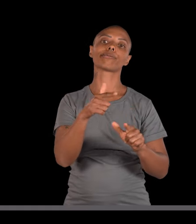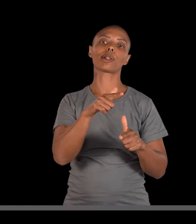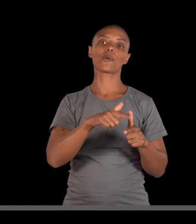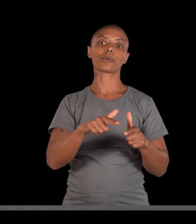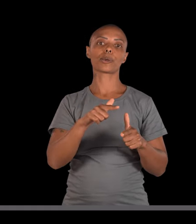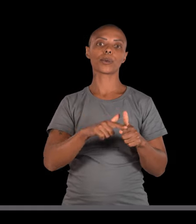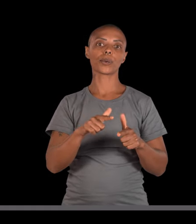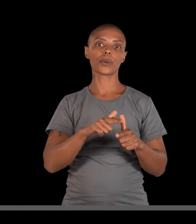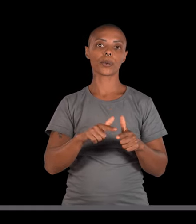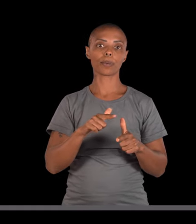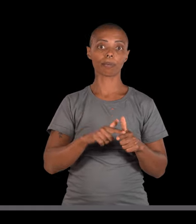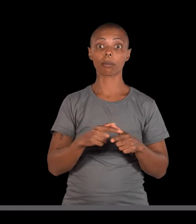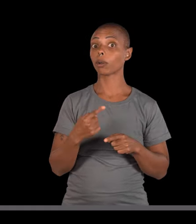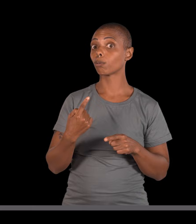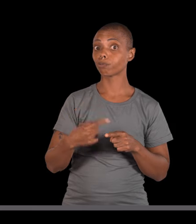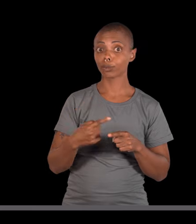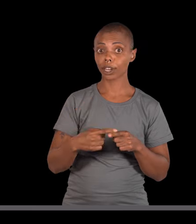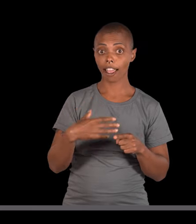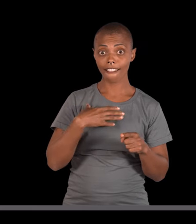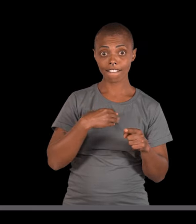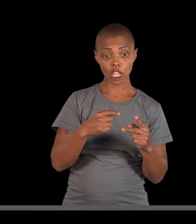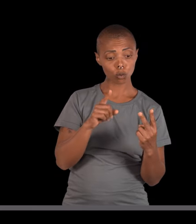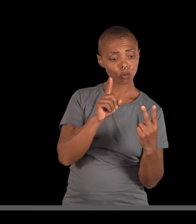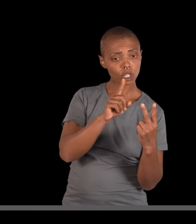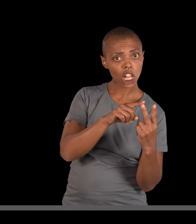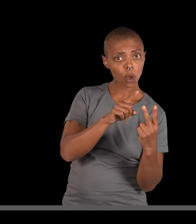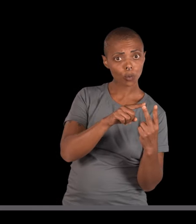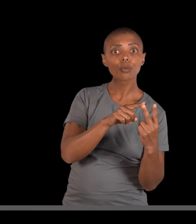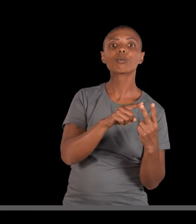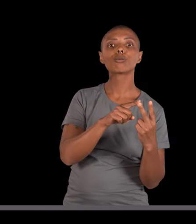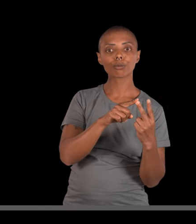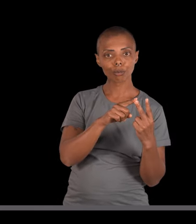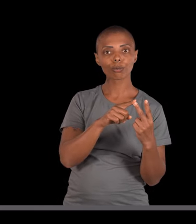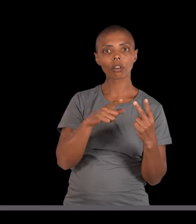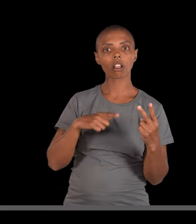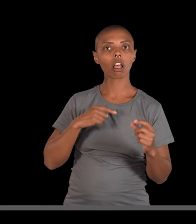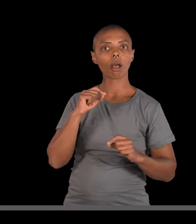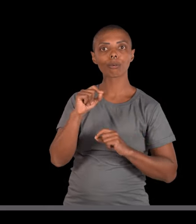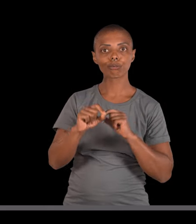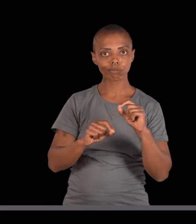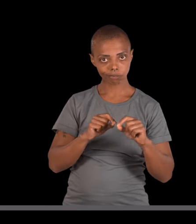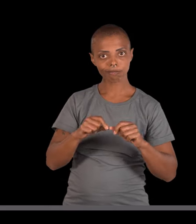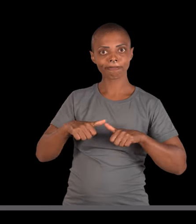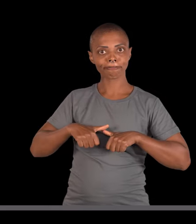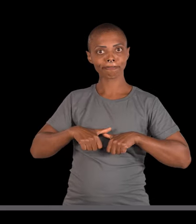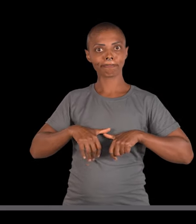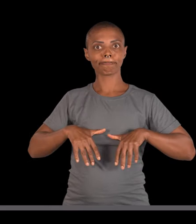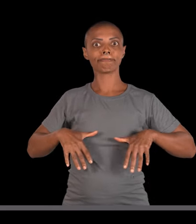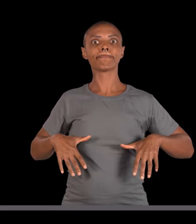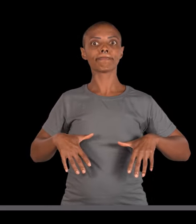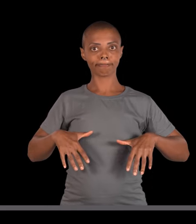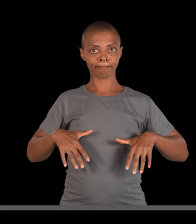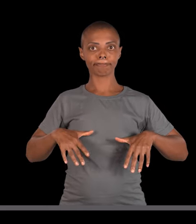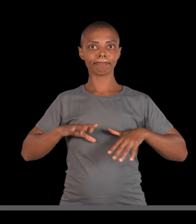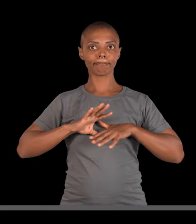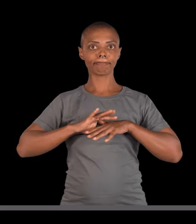onde deu o problema. Porque o segundo filho, ele nasceu com